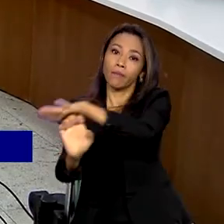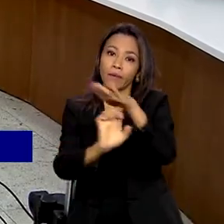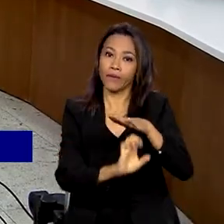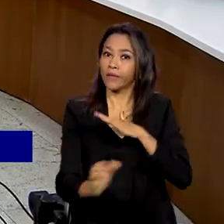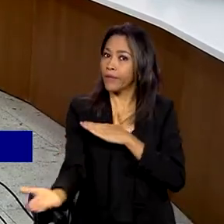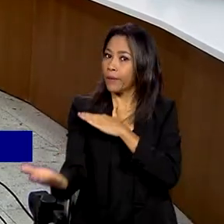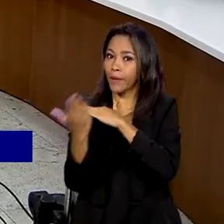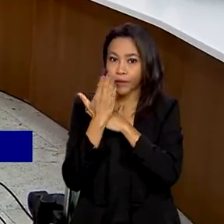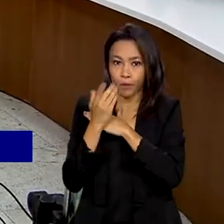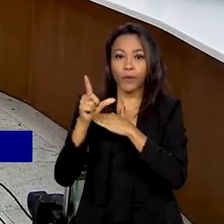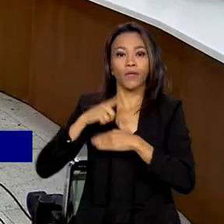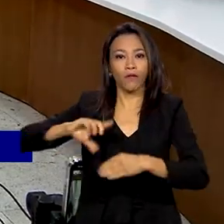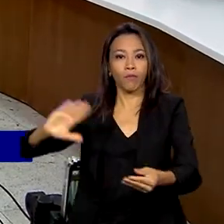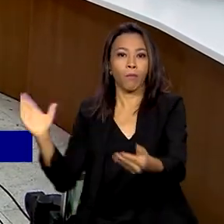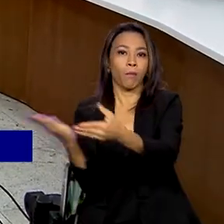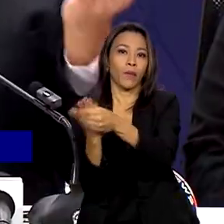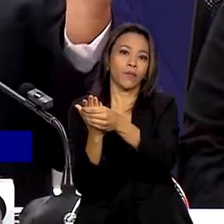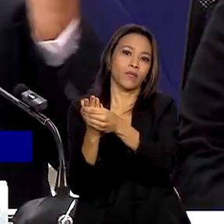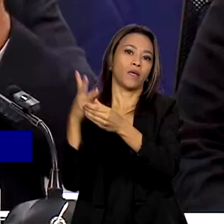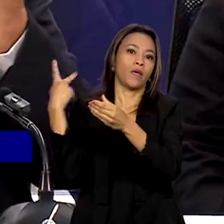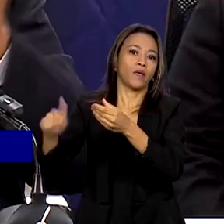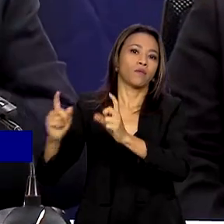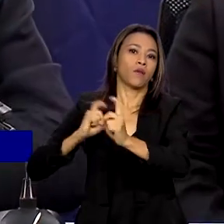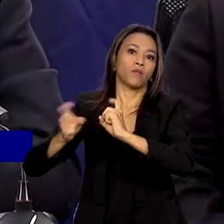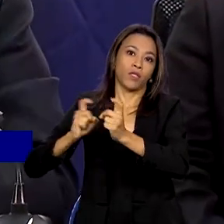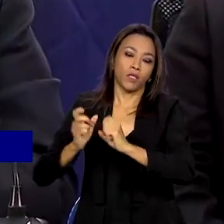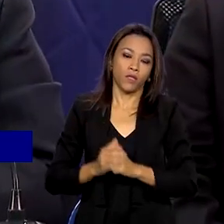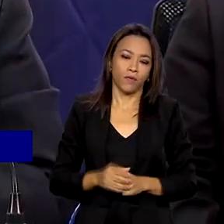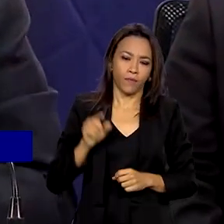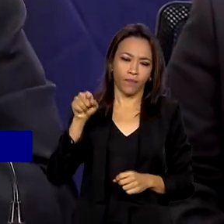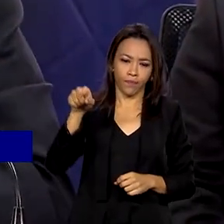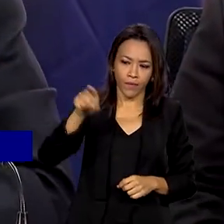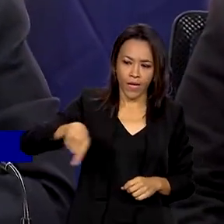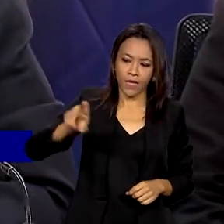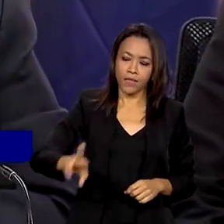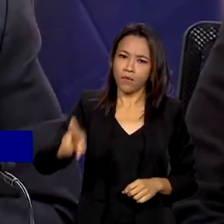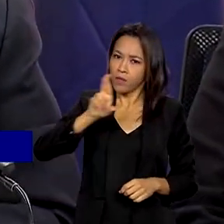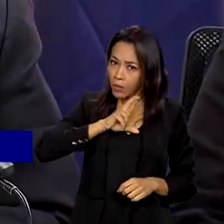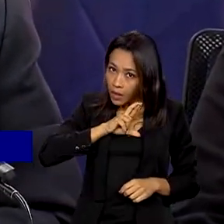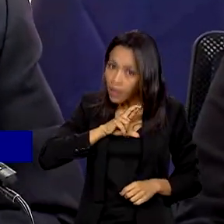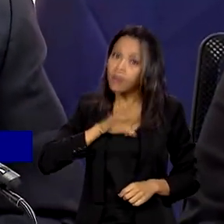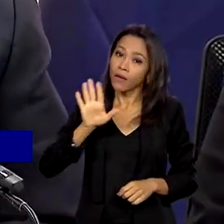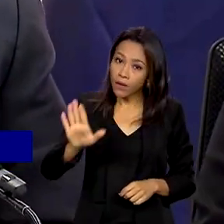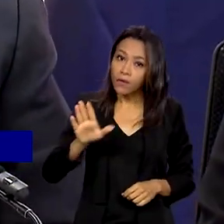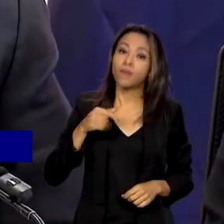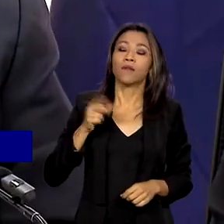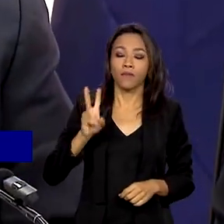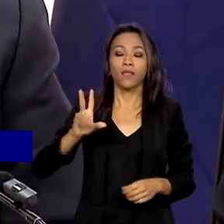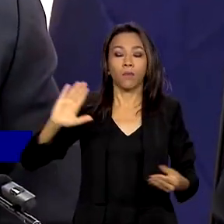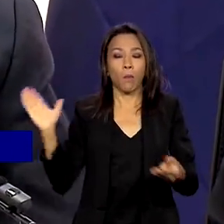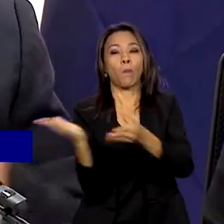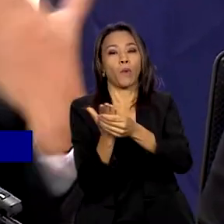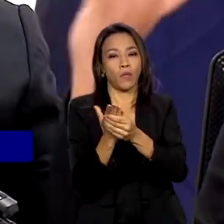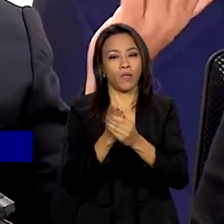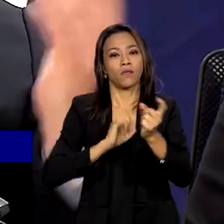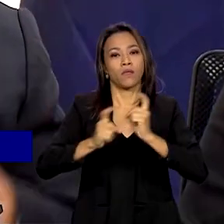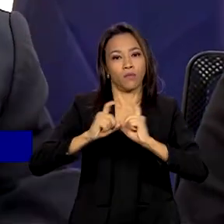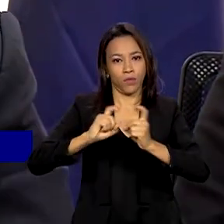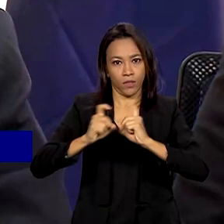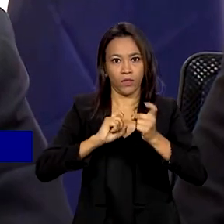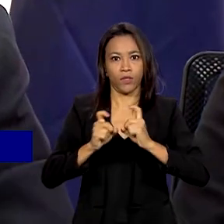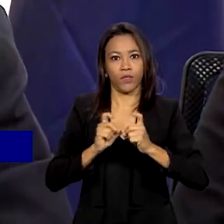e sofreu processo administrativo. Este que não respondeu está sujeito à continuidade do processo administrativo,